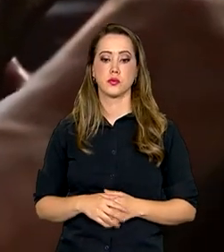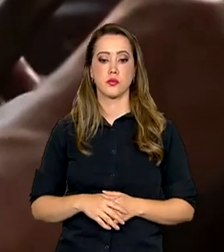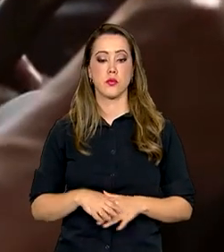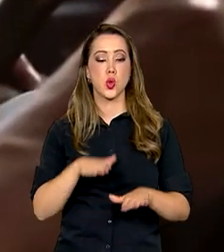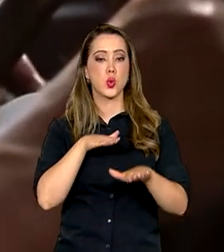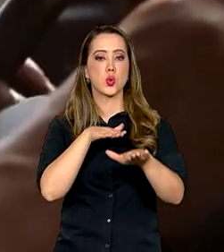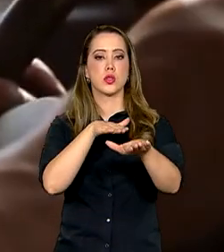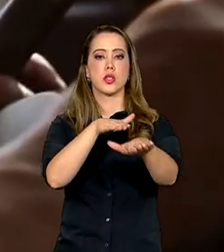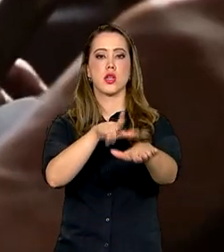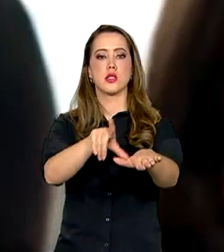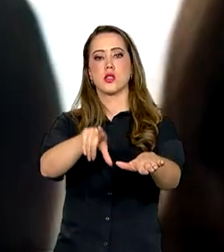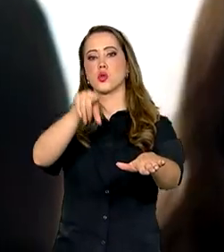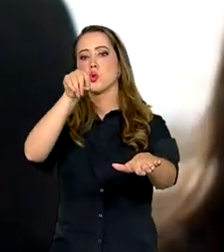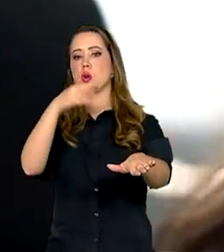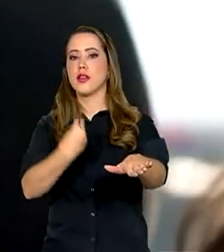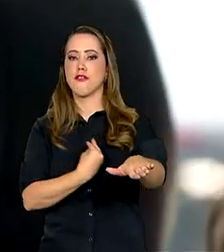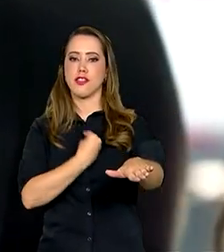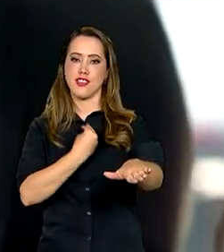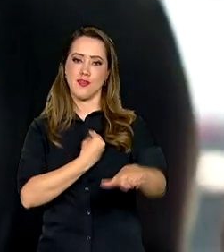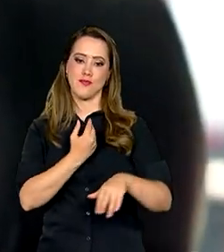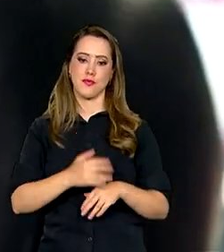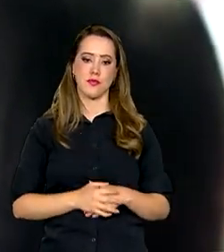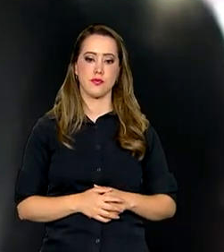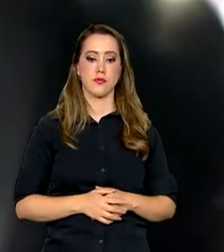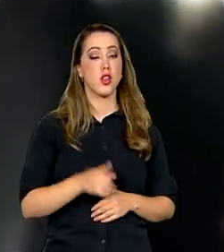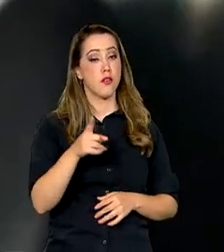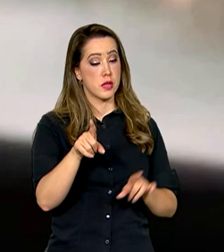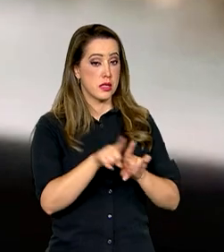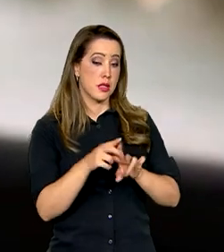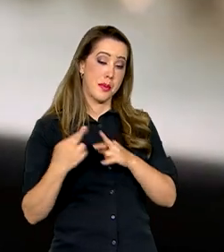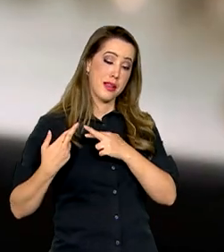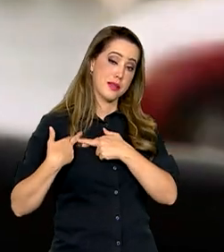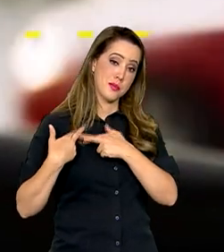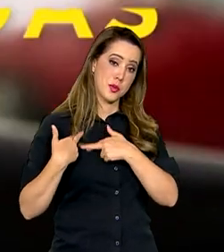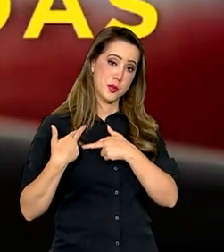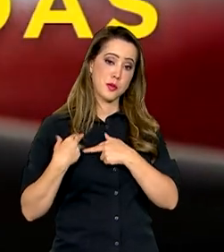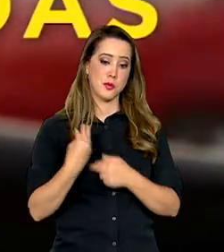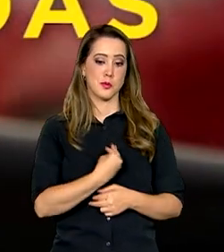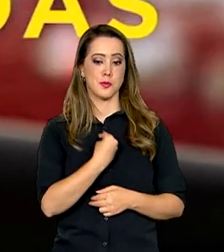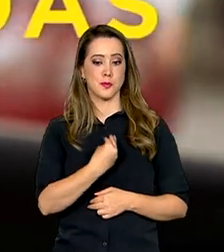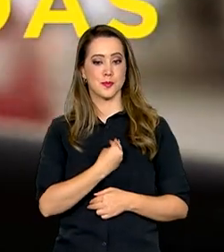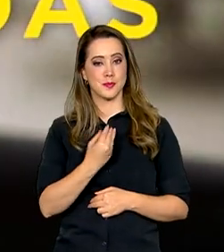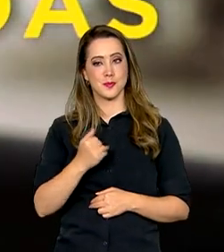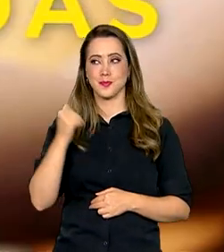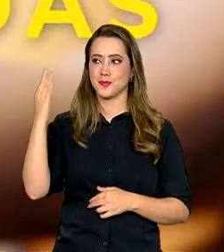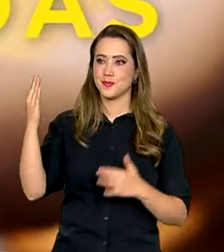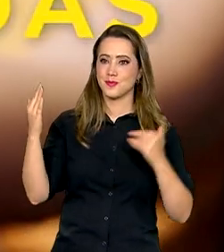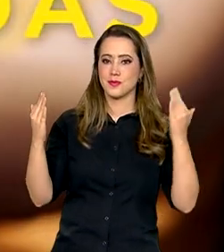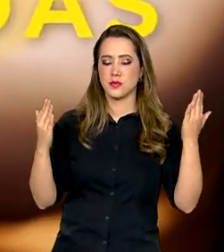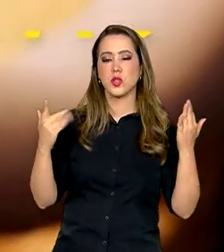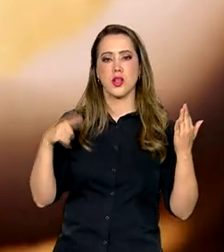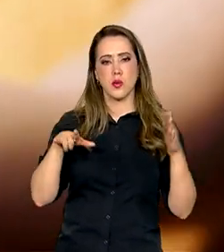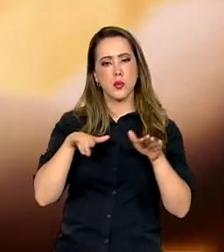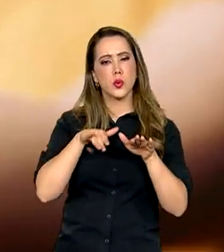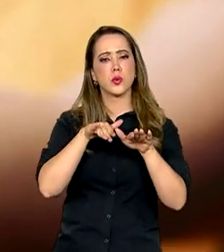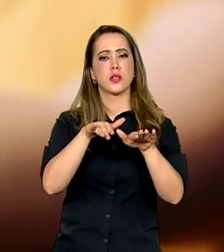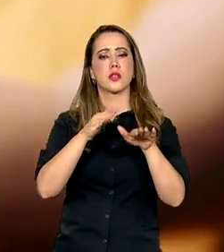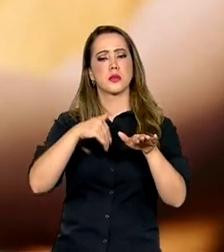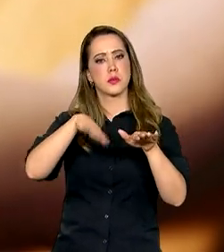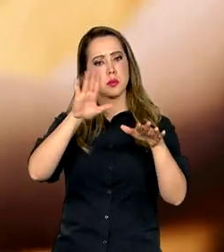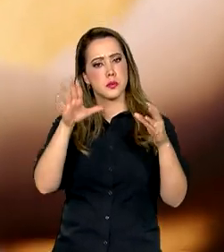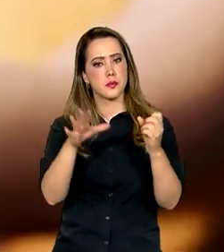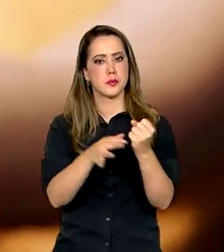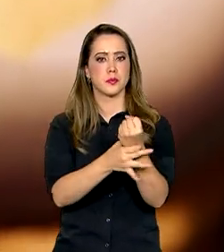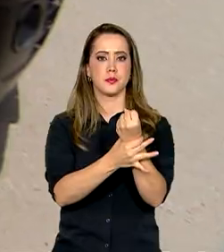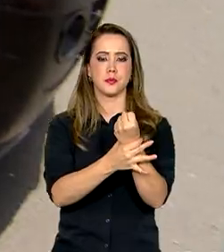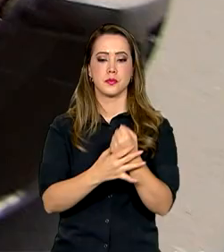trânsito, escolha a vida. Você também é responsável pelas vidas lá fora e por um trânsito mais